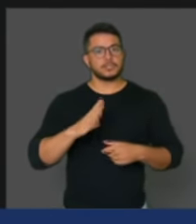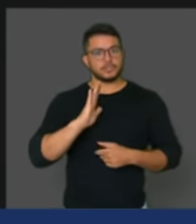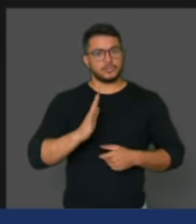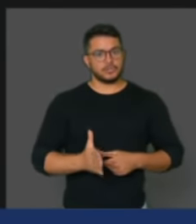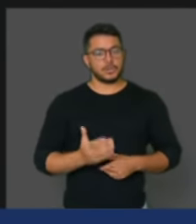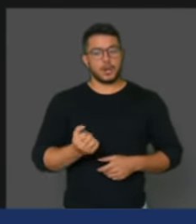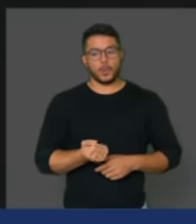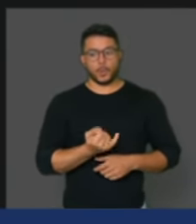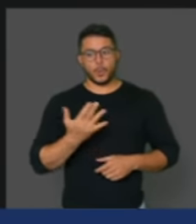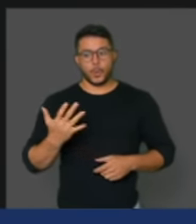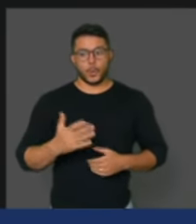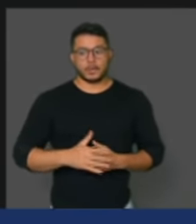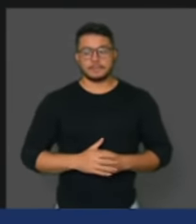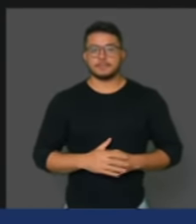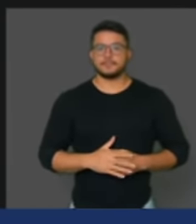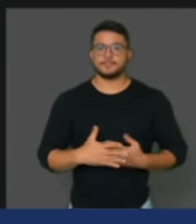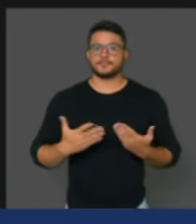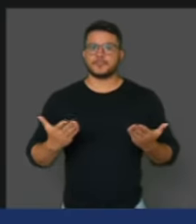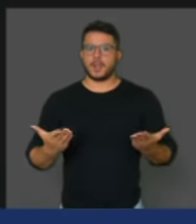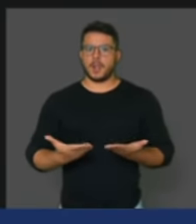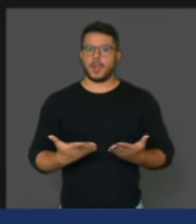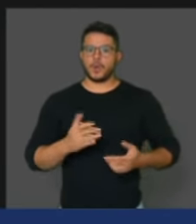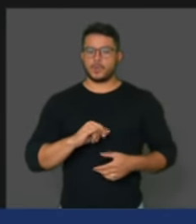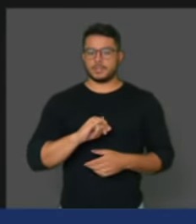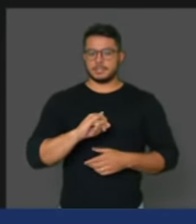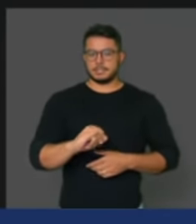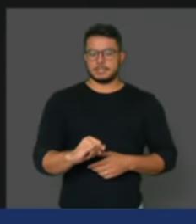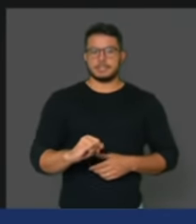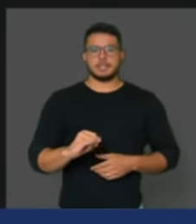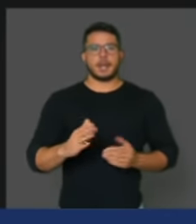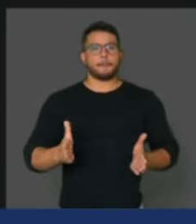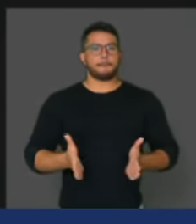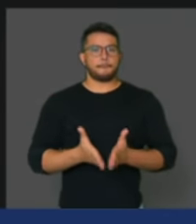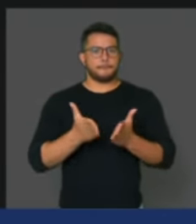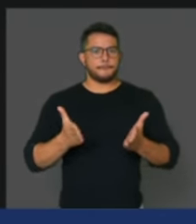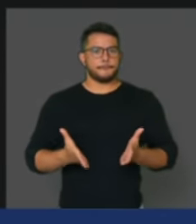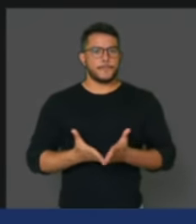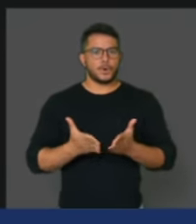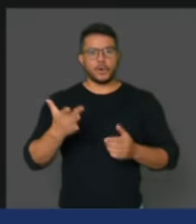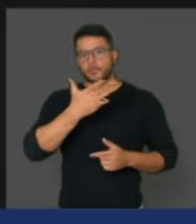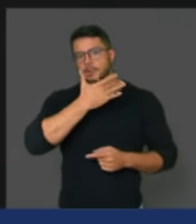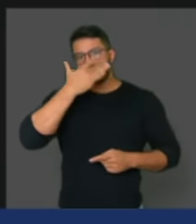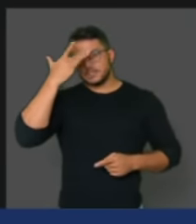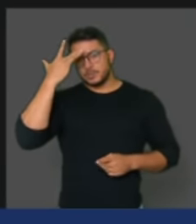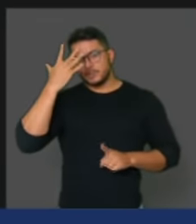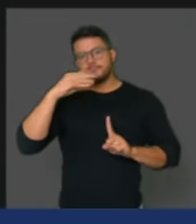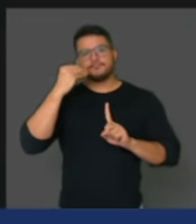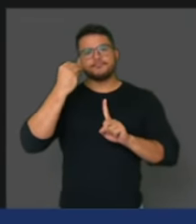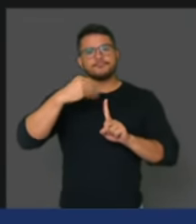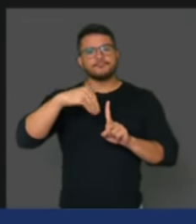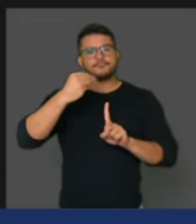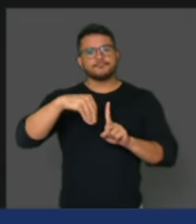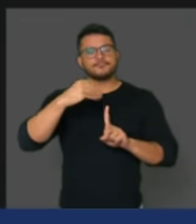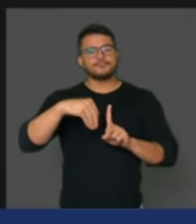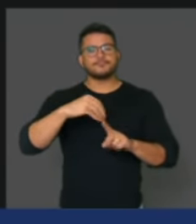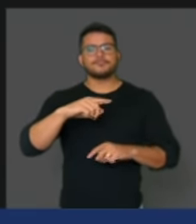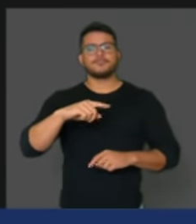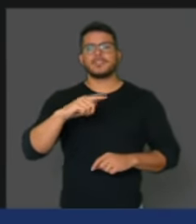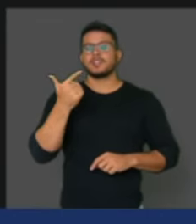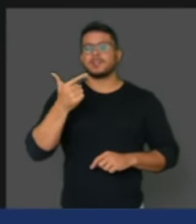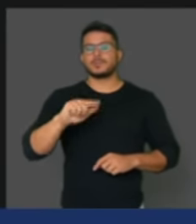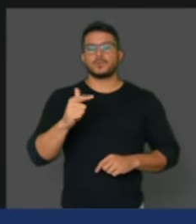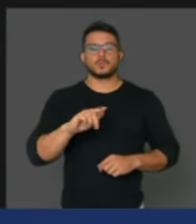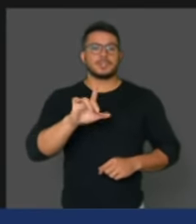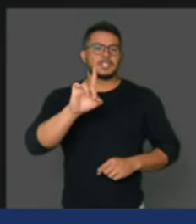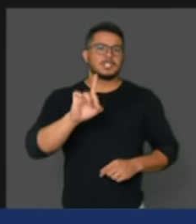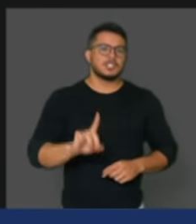acesso dos pobres, dos miseráveis, dos ricos suficientes, daqueles que não têm direito a ter